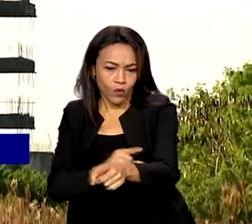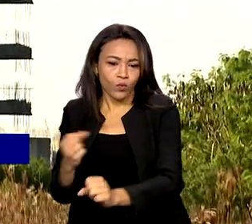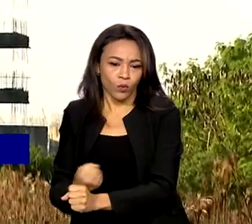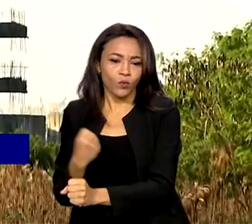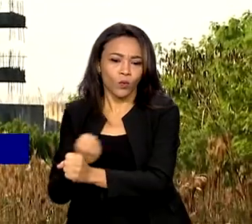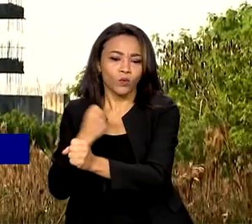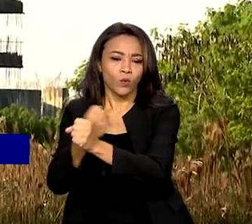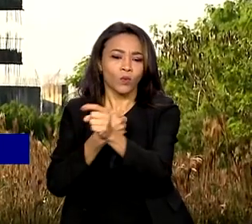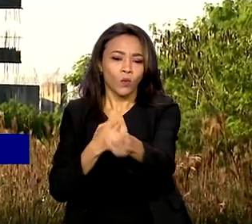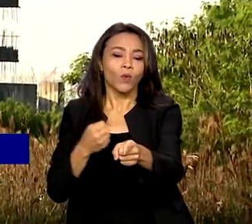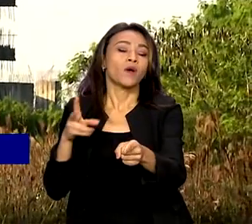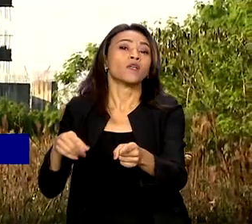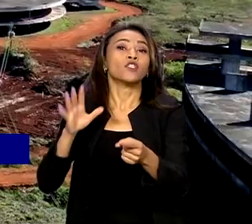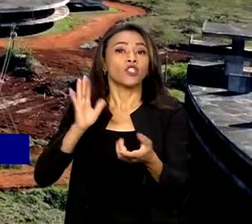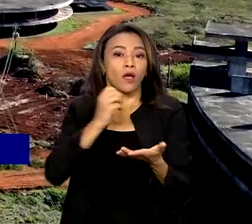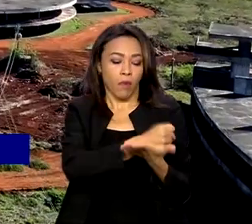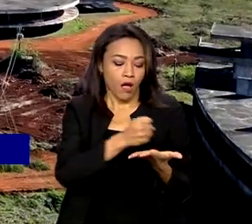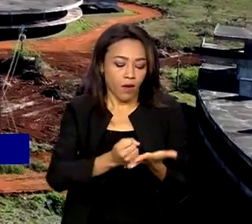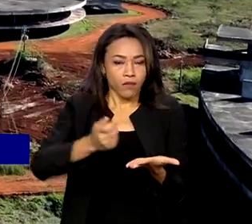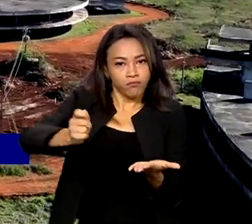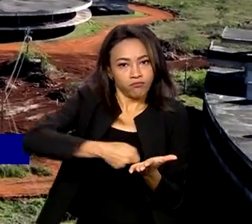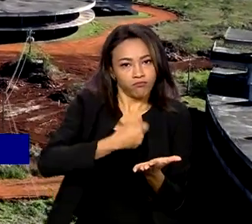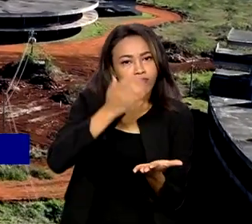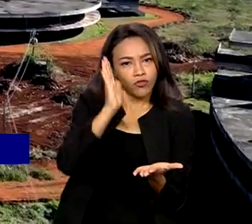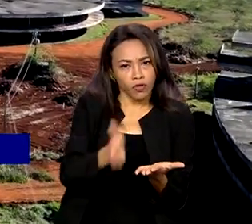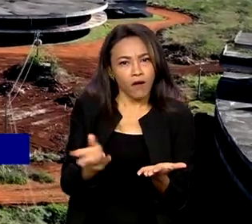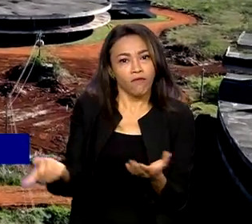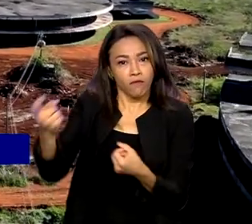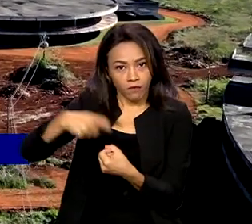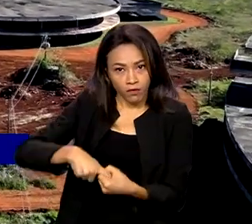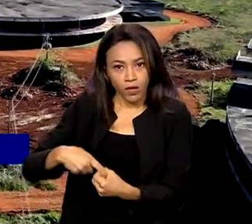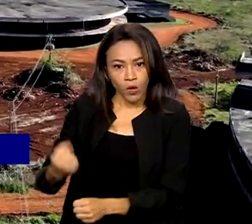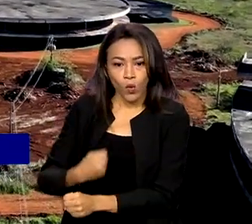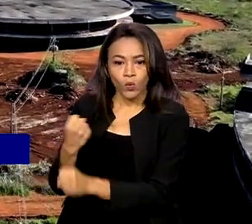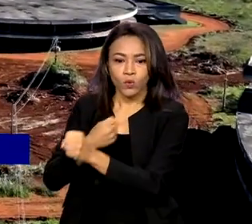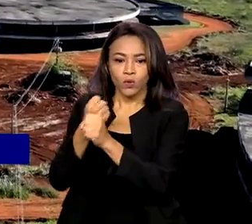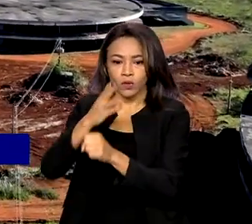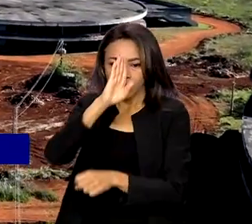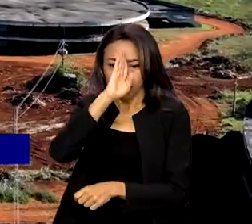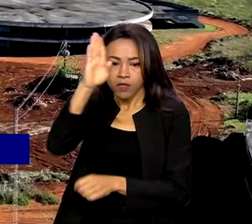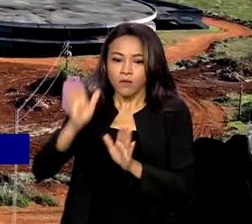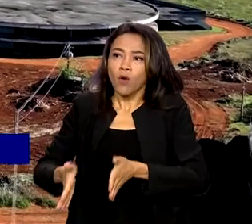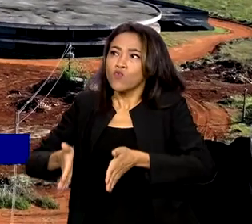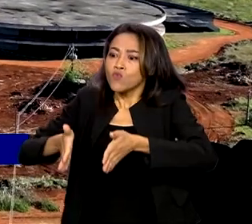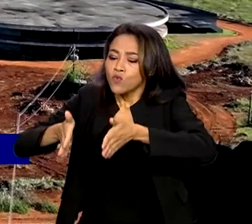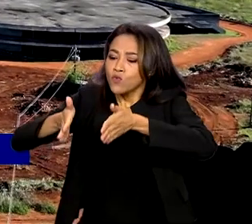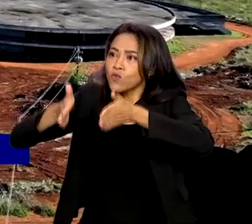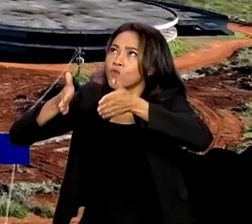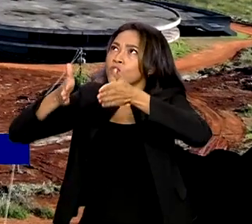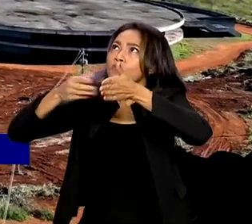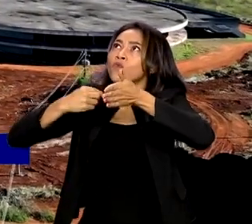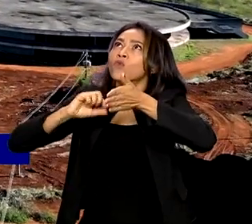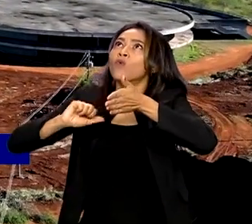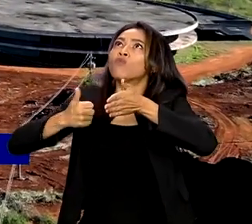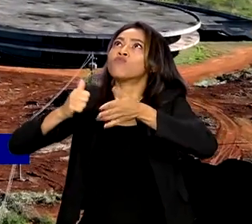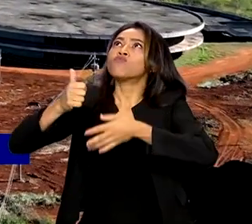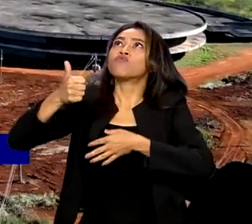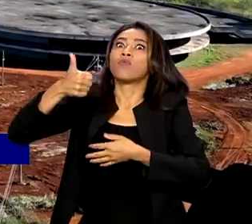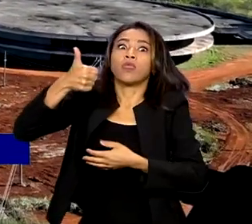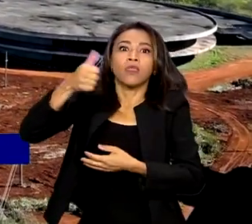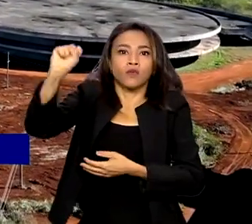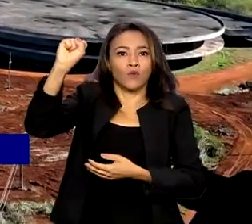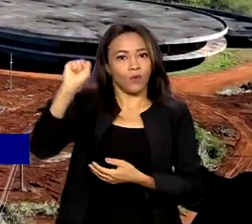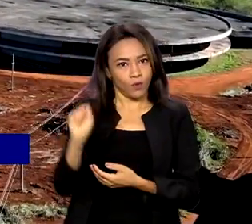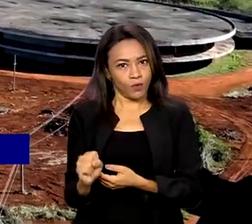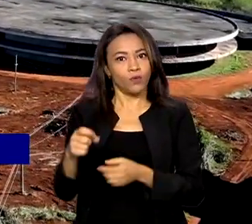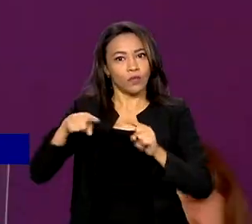Com o protocolo de intenções assinado, deve ser retomada a construção do prédio principal com 18 andares, o bloco de salas de aula